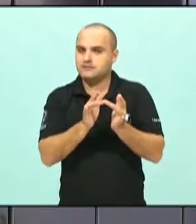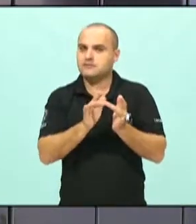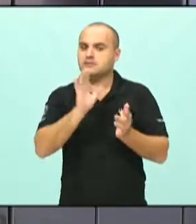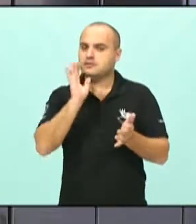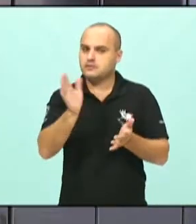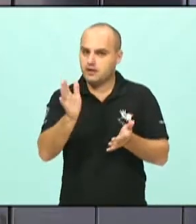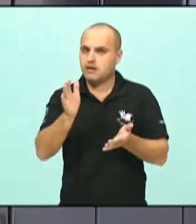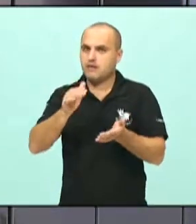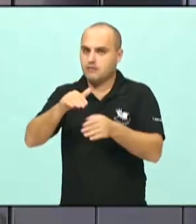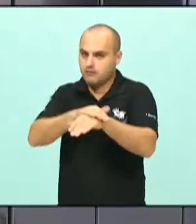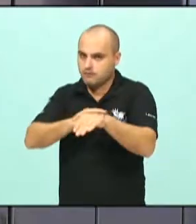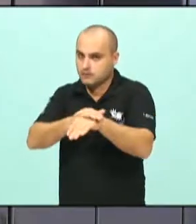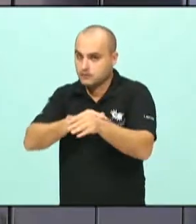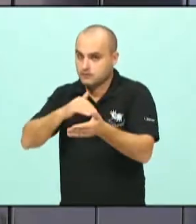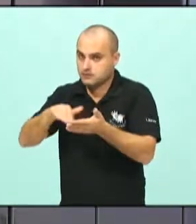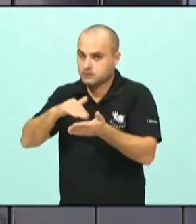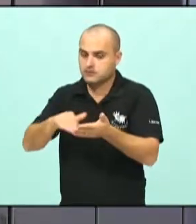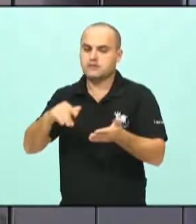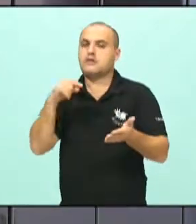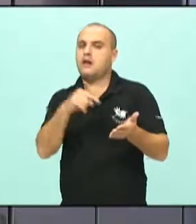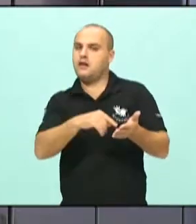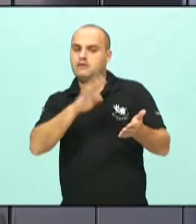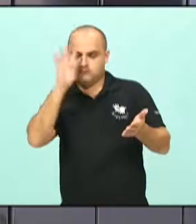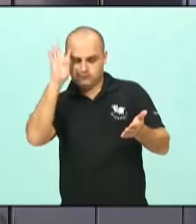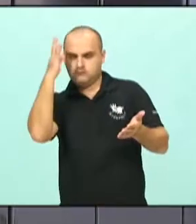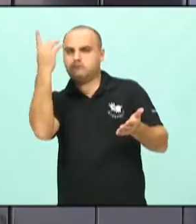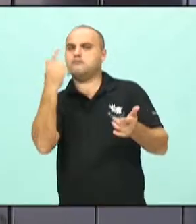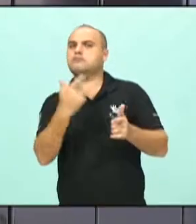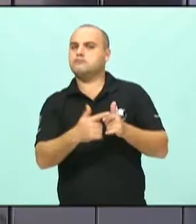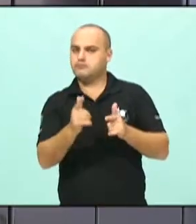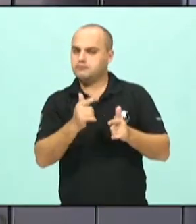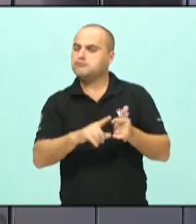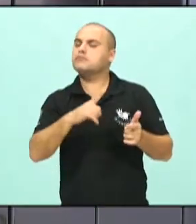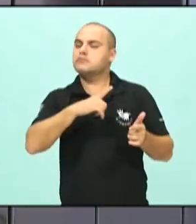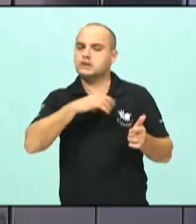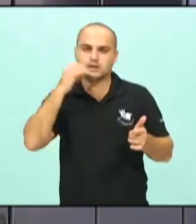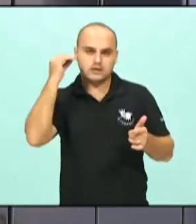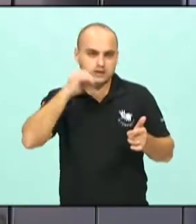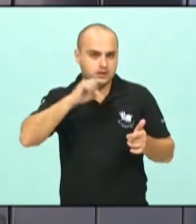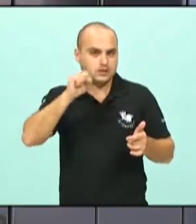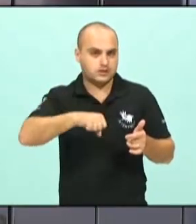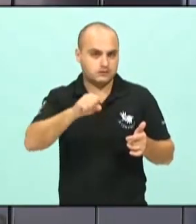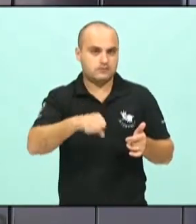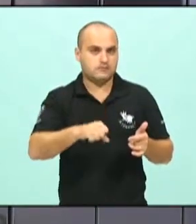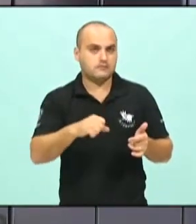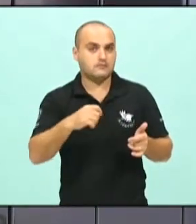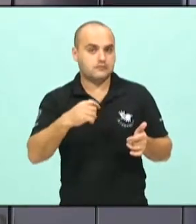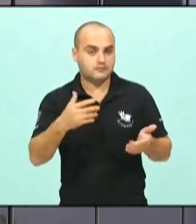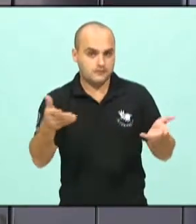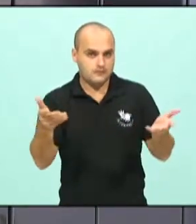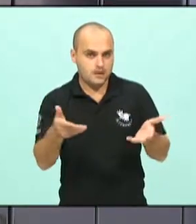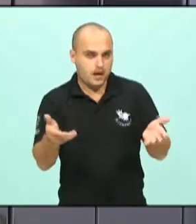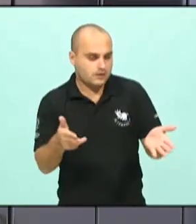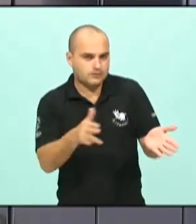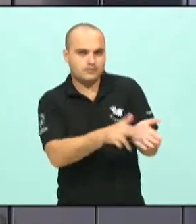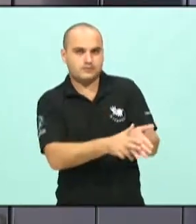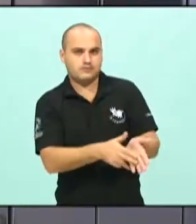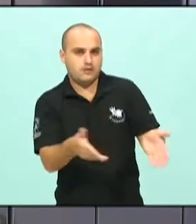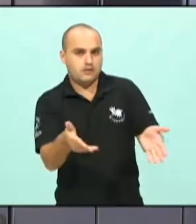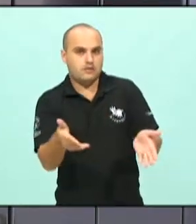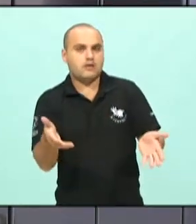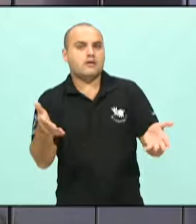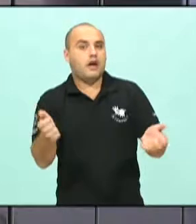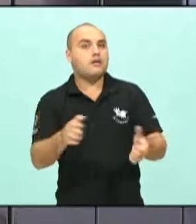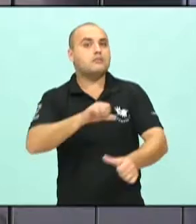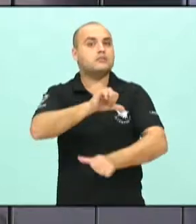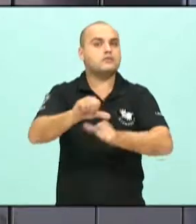colocou como uma das prioridades que ela possa ter agora, que ela recentemente assumiu, é mudar